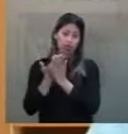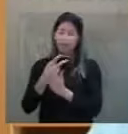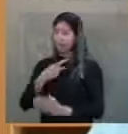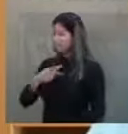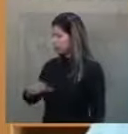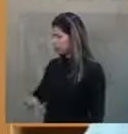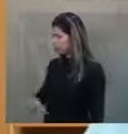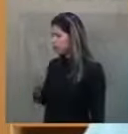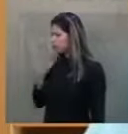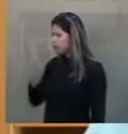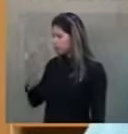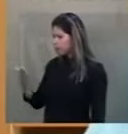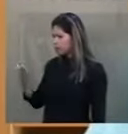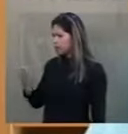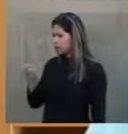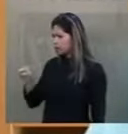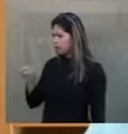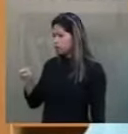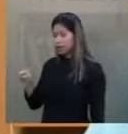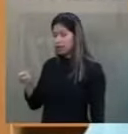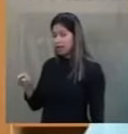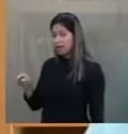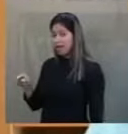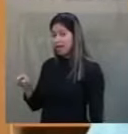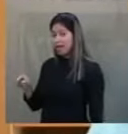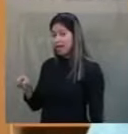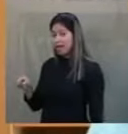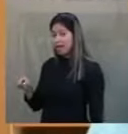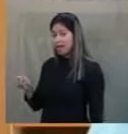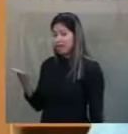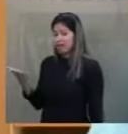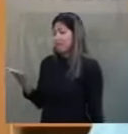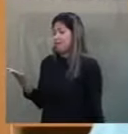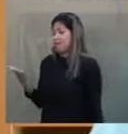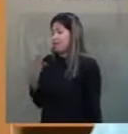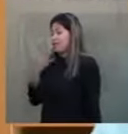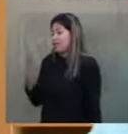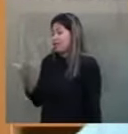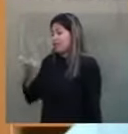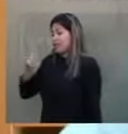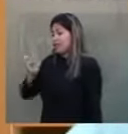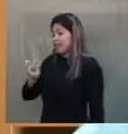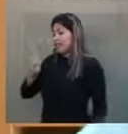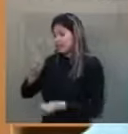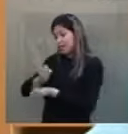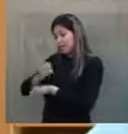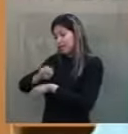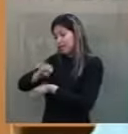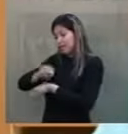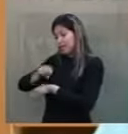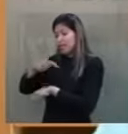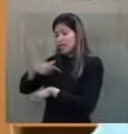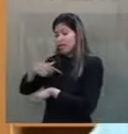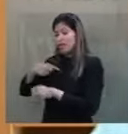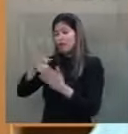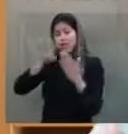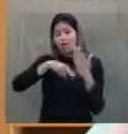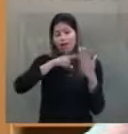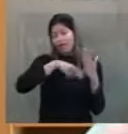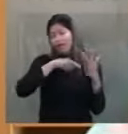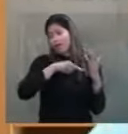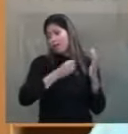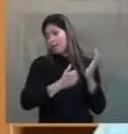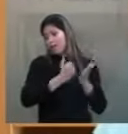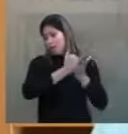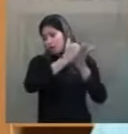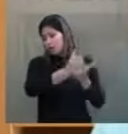Exª, que a moça aí dos 15 segundos não fique toda hora tocando. Eu só vou ler um documento que vai ajudar